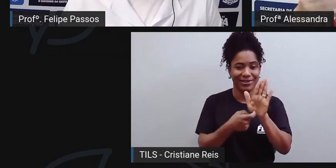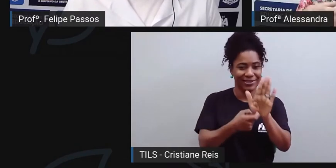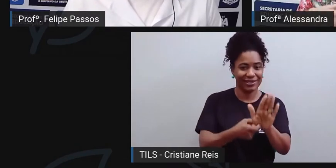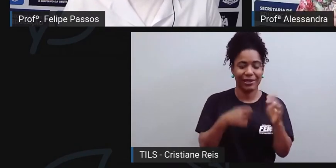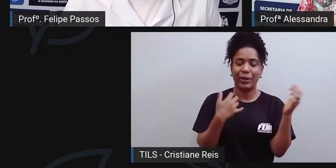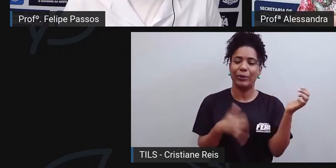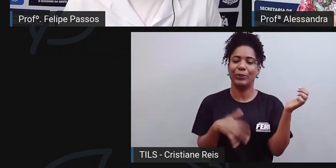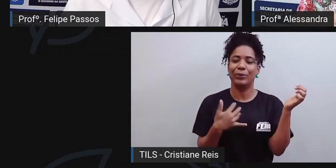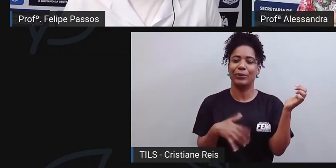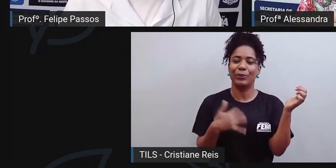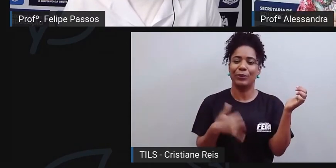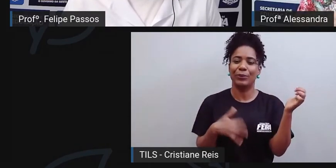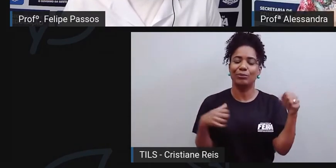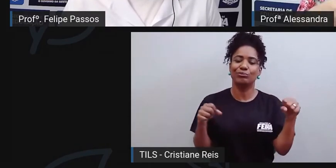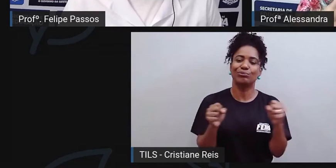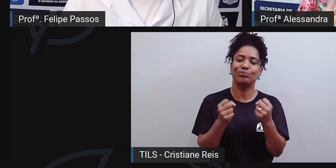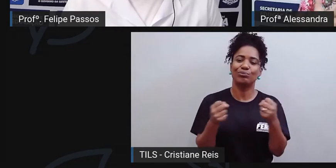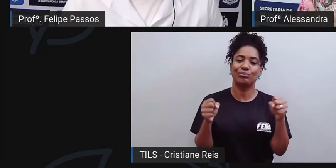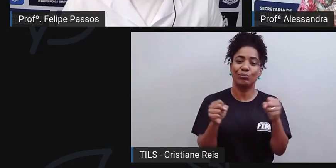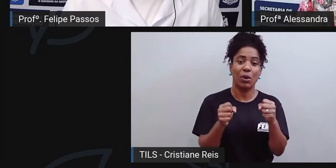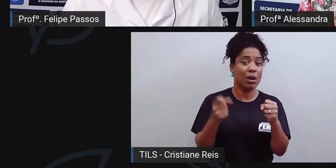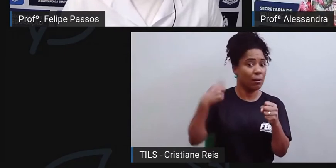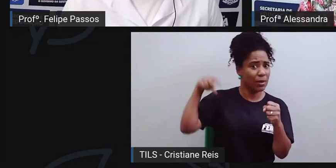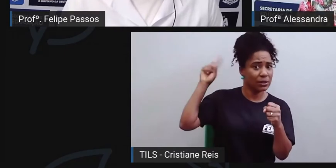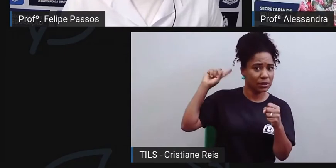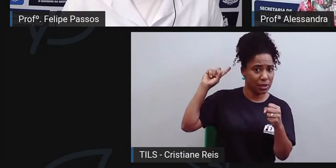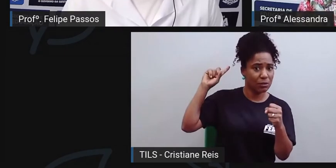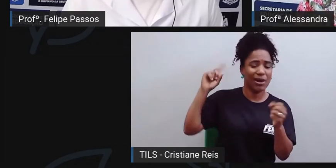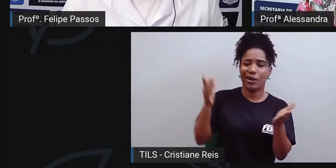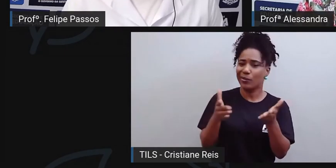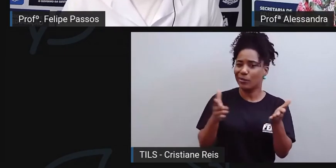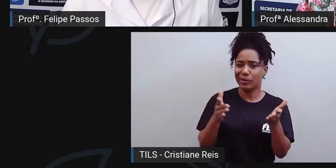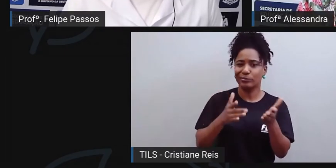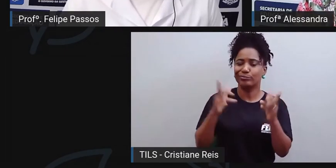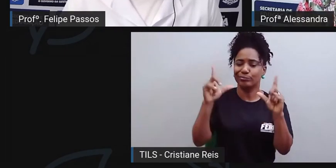existem algumas iniciativas,